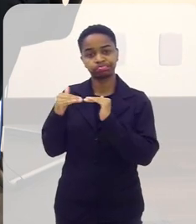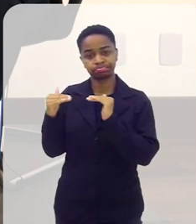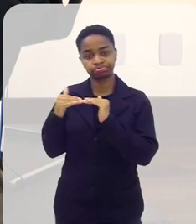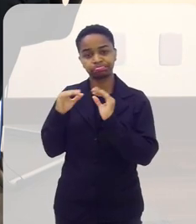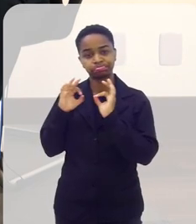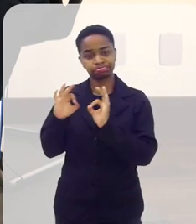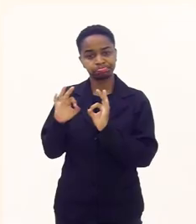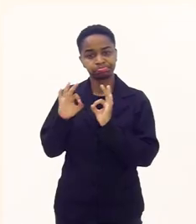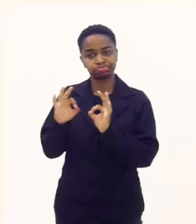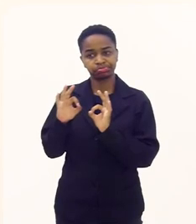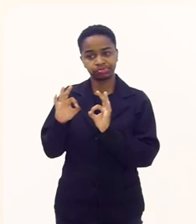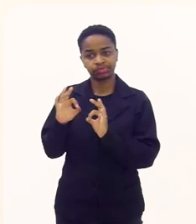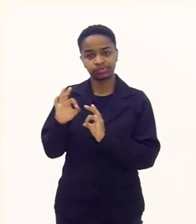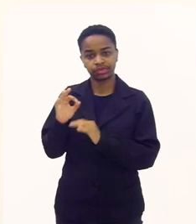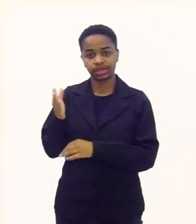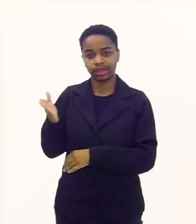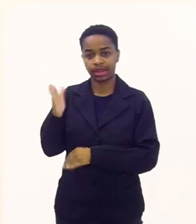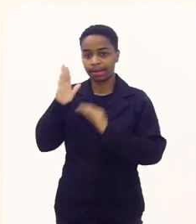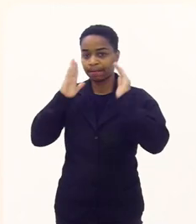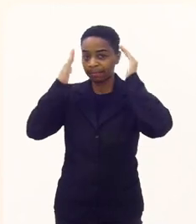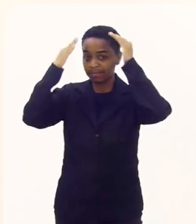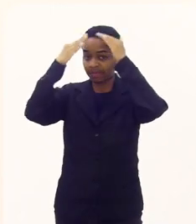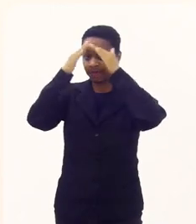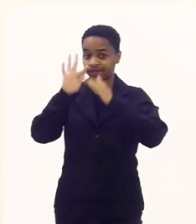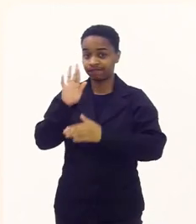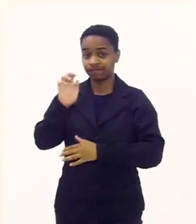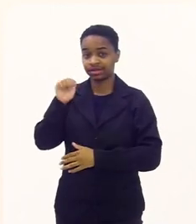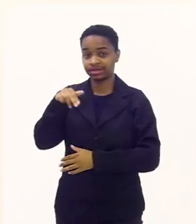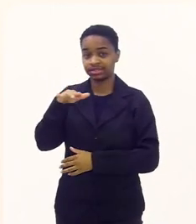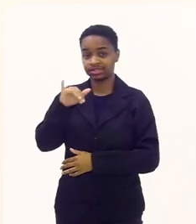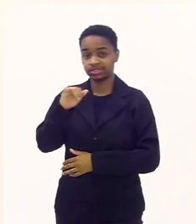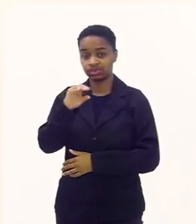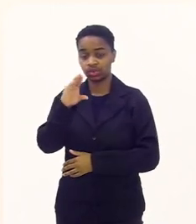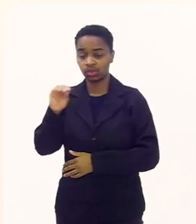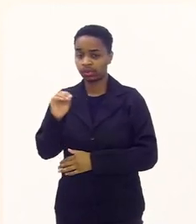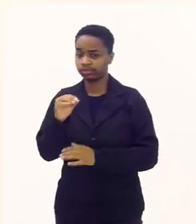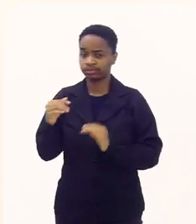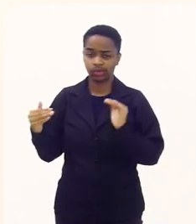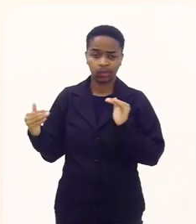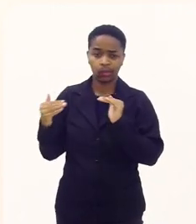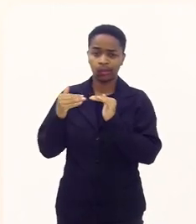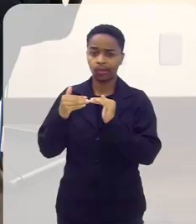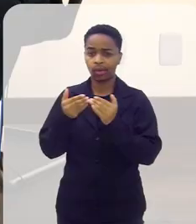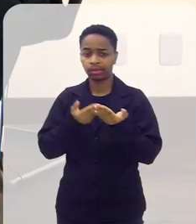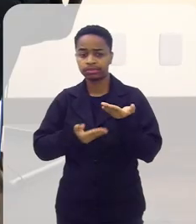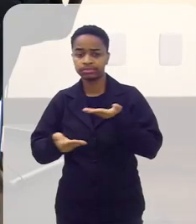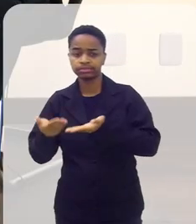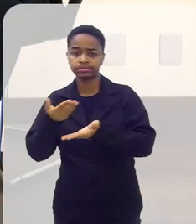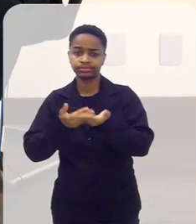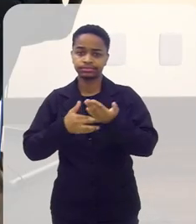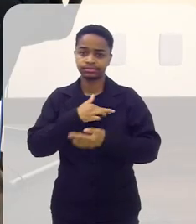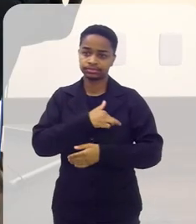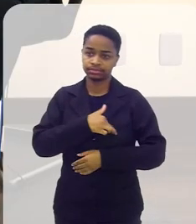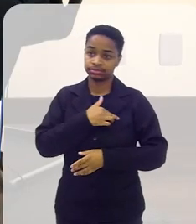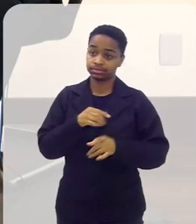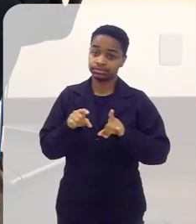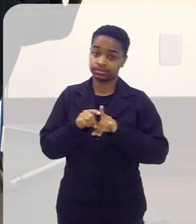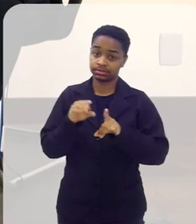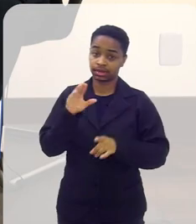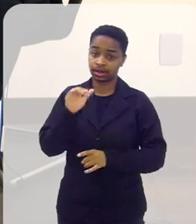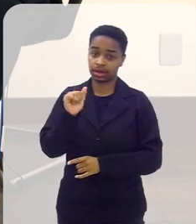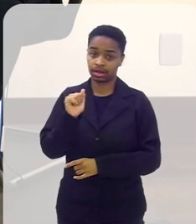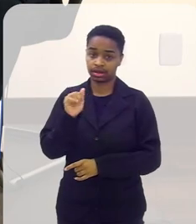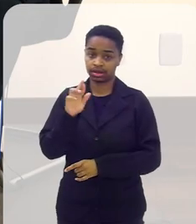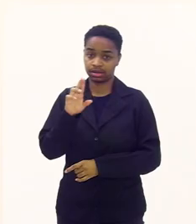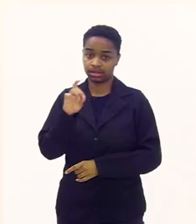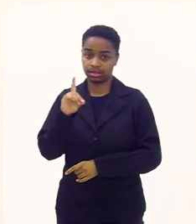totalmente a favor o Papa Francisco é literalmente a favor do diálogo interreligioso o nosso